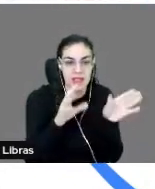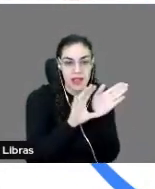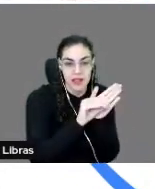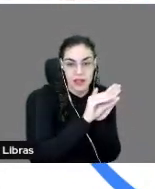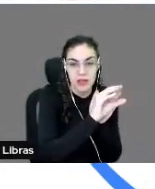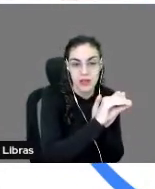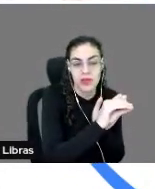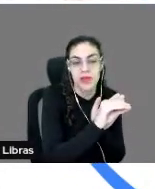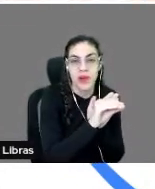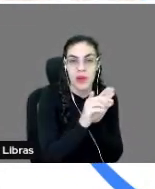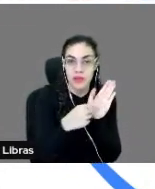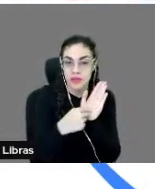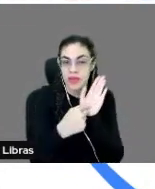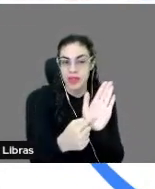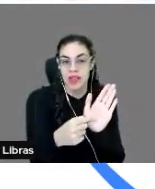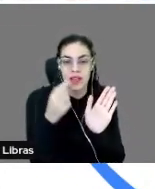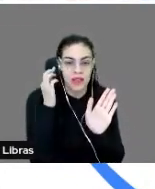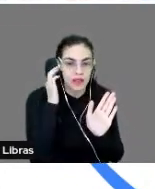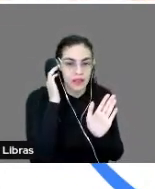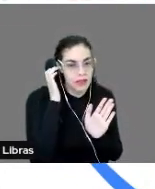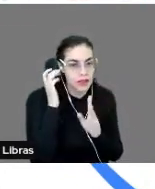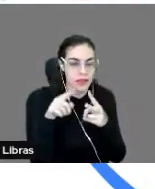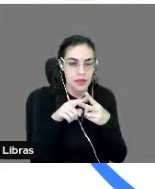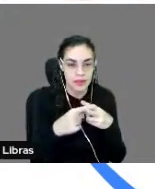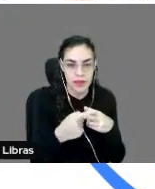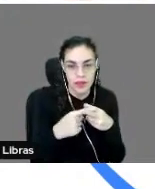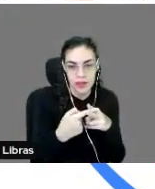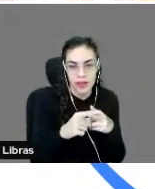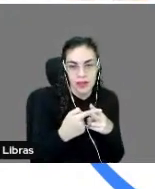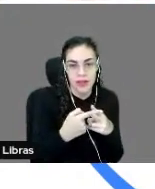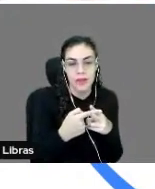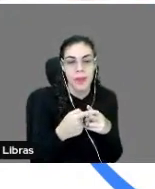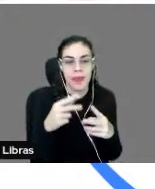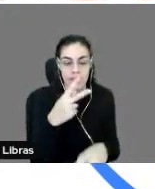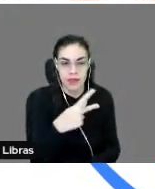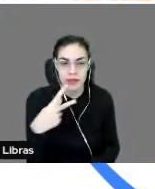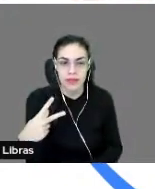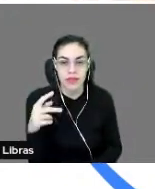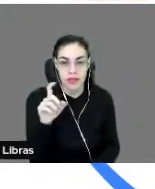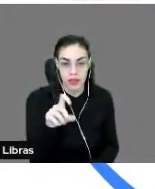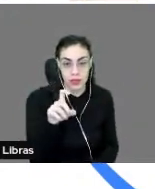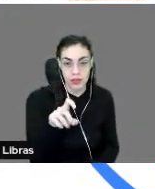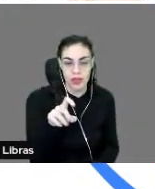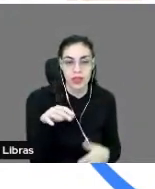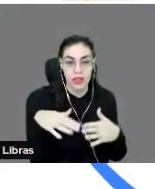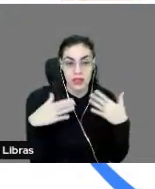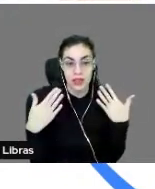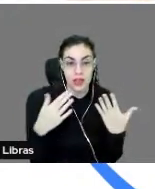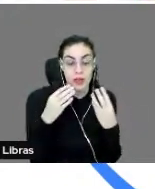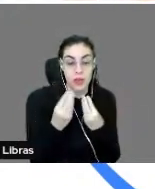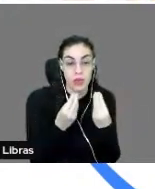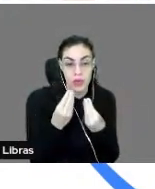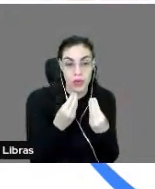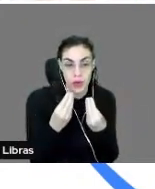Então, essa ferramenta vai pular todas essas etapas, né? Porque tudo isso já vai estar a serviço do professor em um clique. Então, como que...